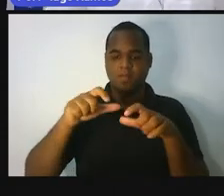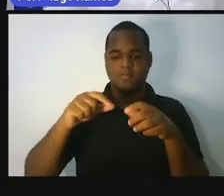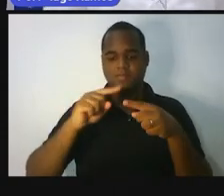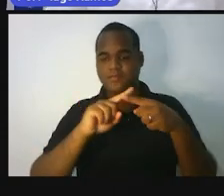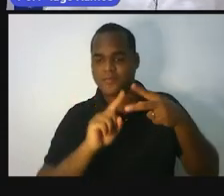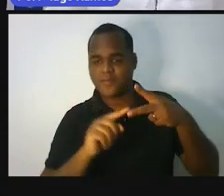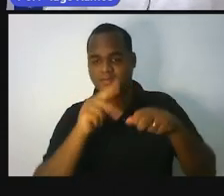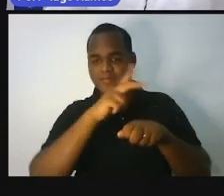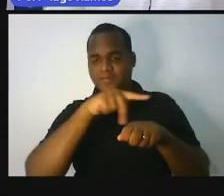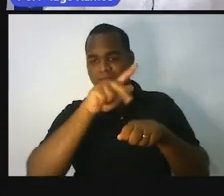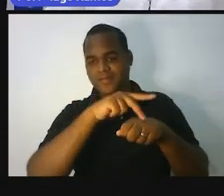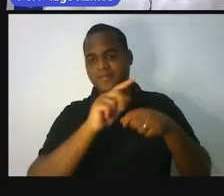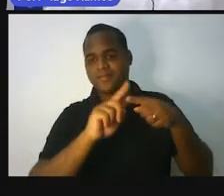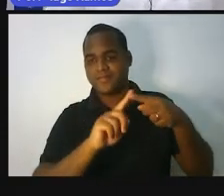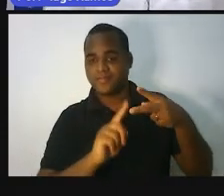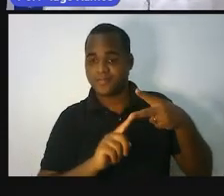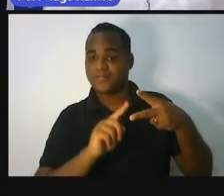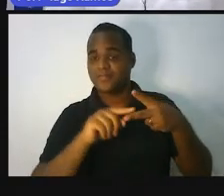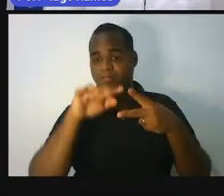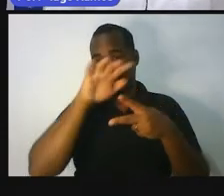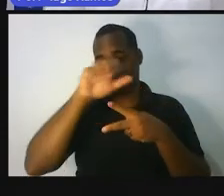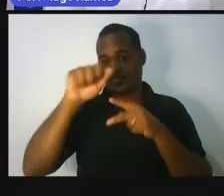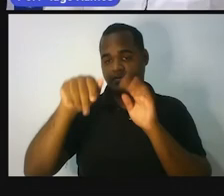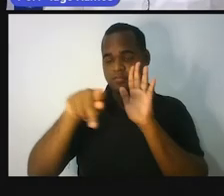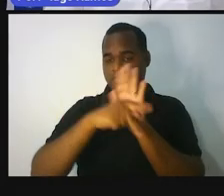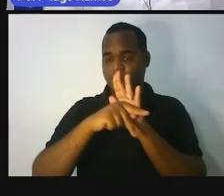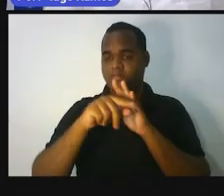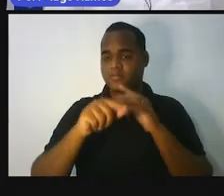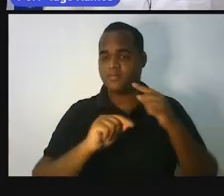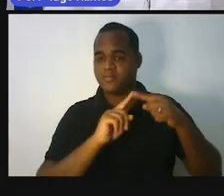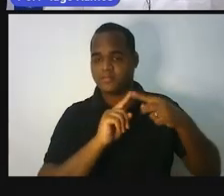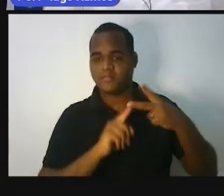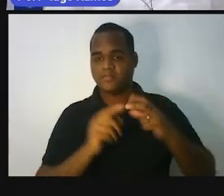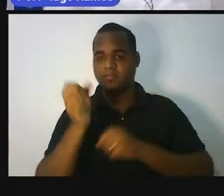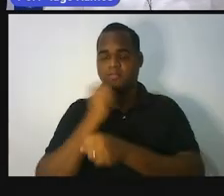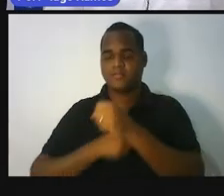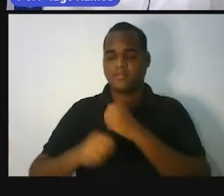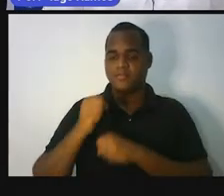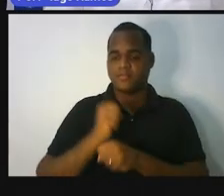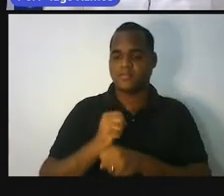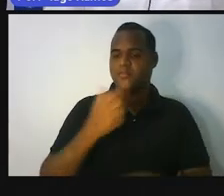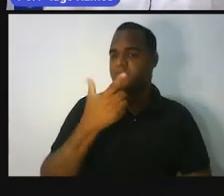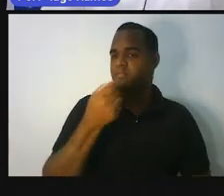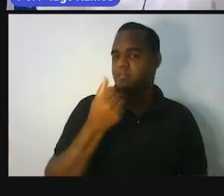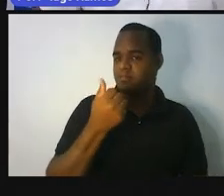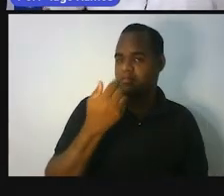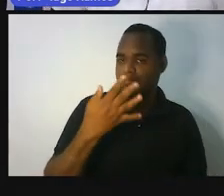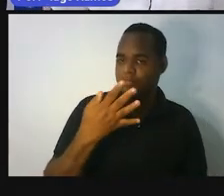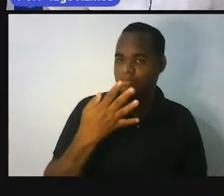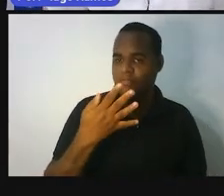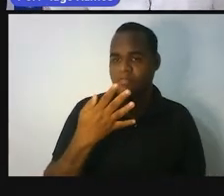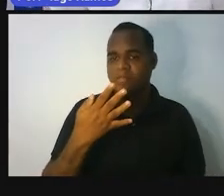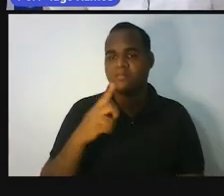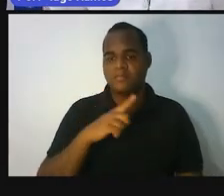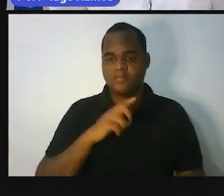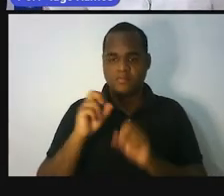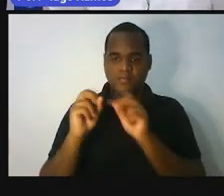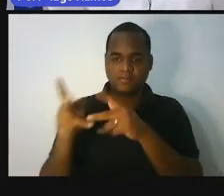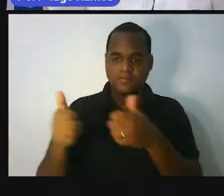esses dois países africanos no ano de 2014. Belezinha?